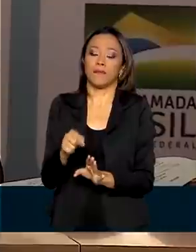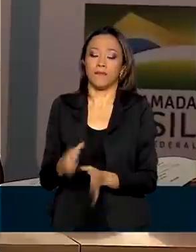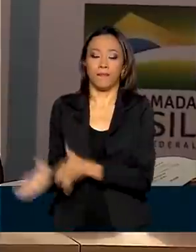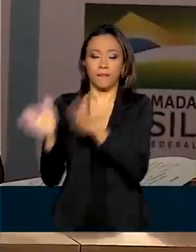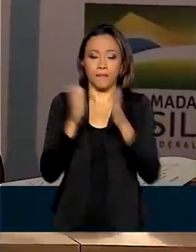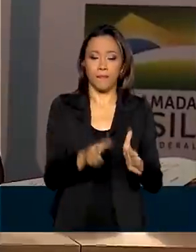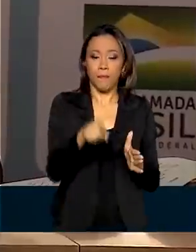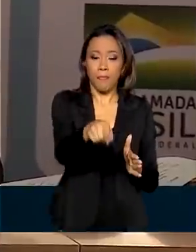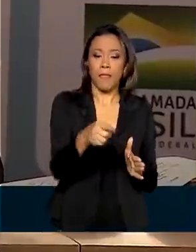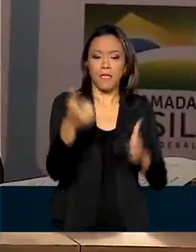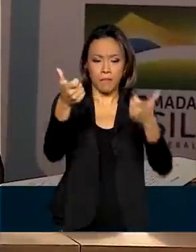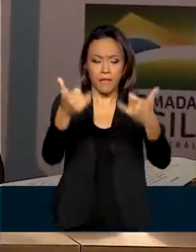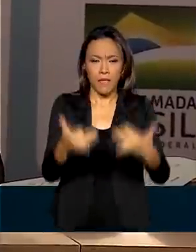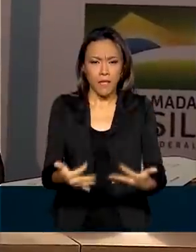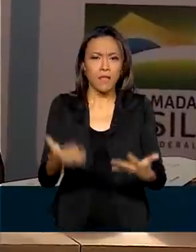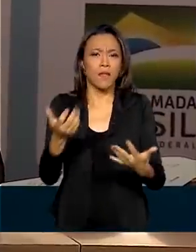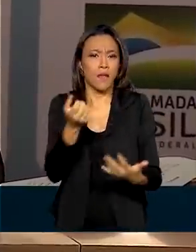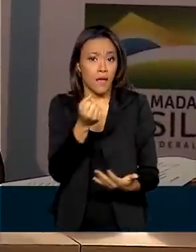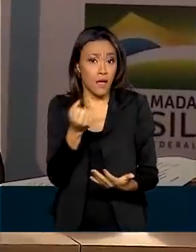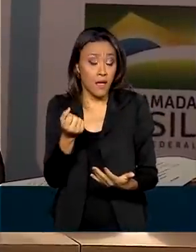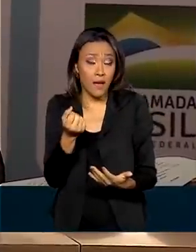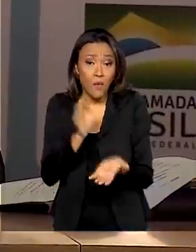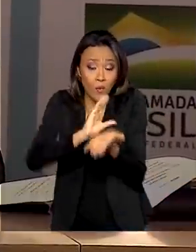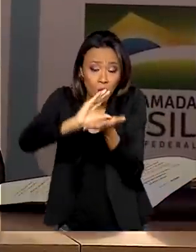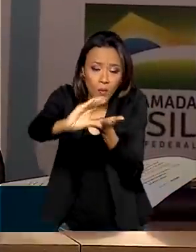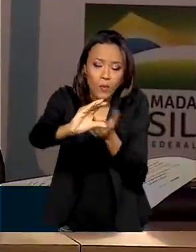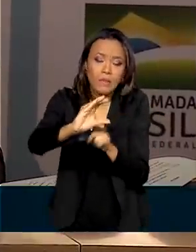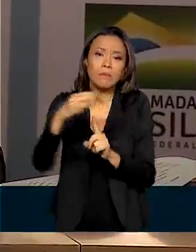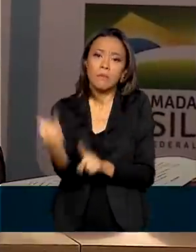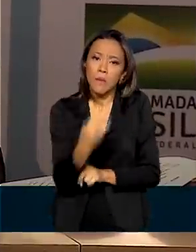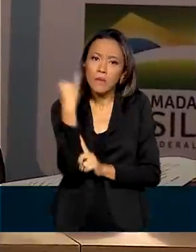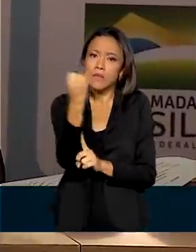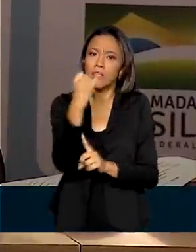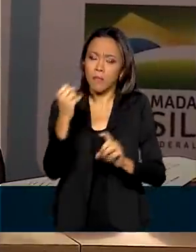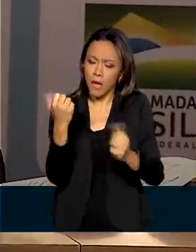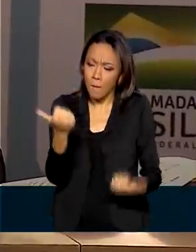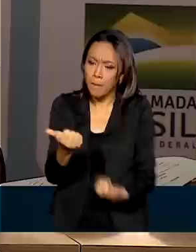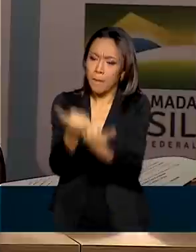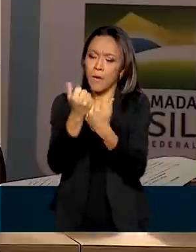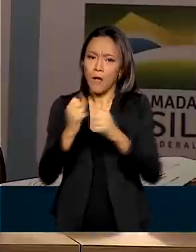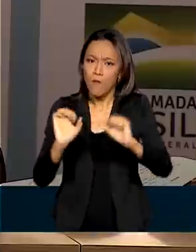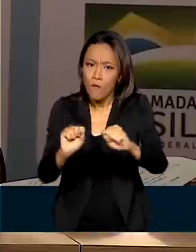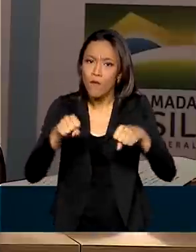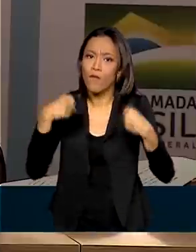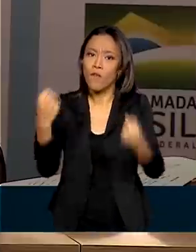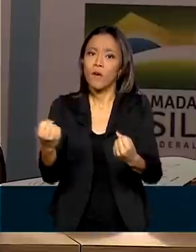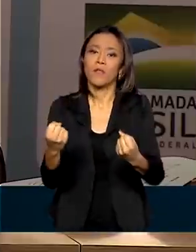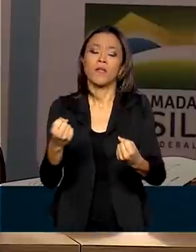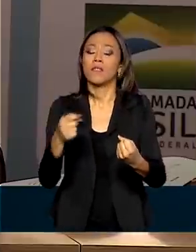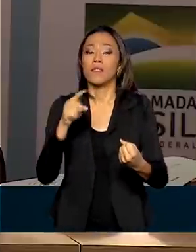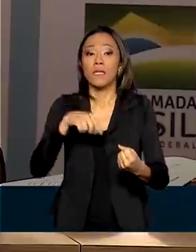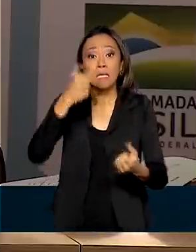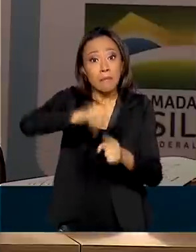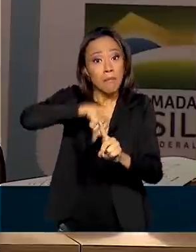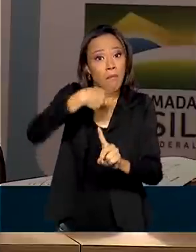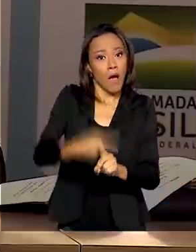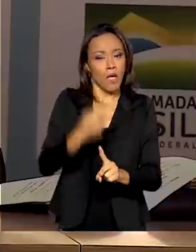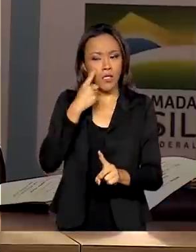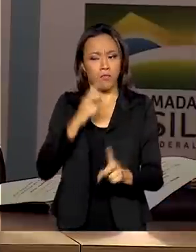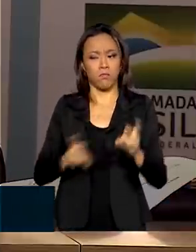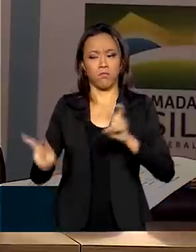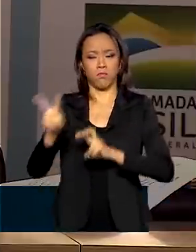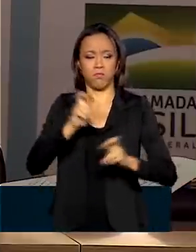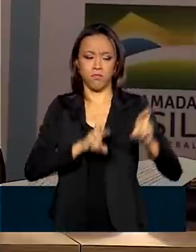significativo para fortalecermos, ampliarmos e garantirmos uma capacidade de vigilância, de